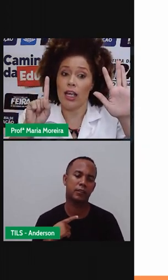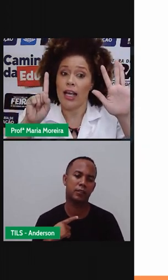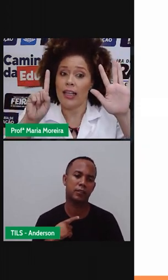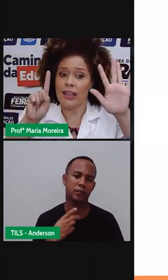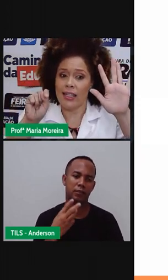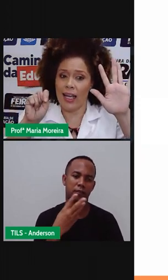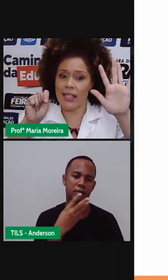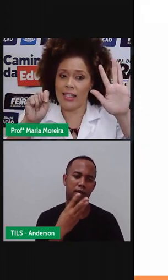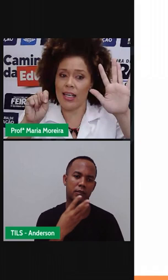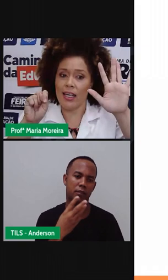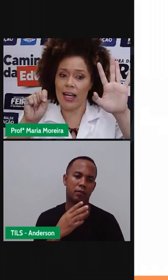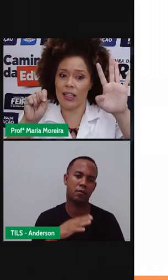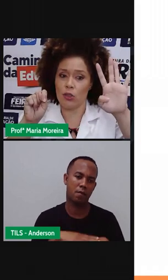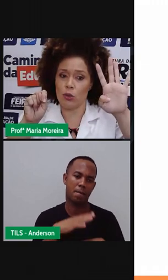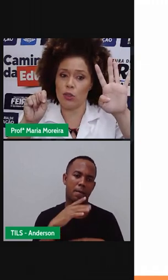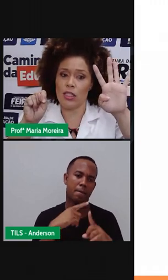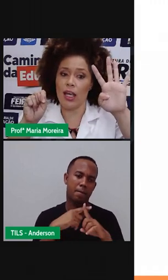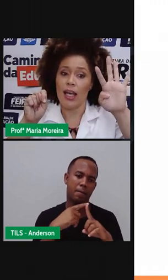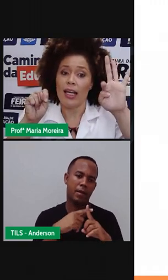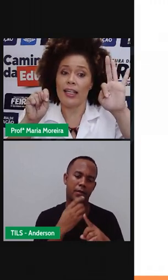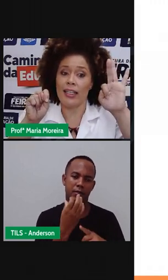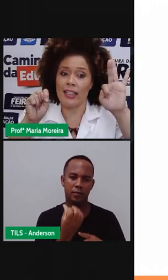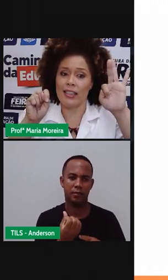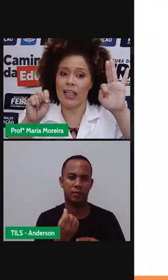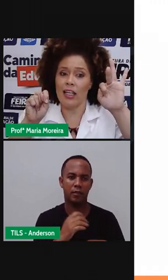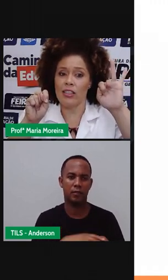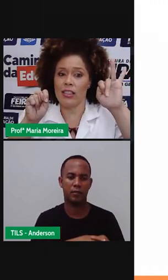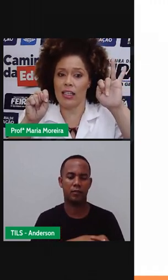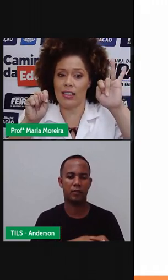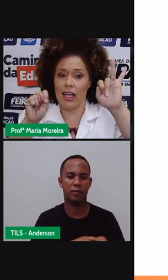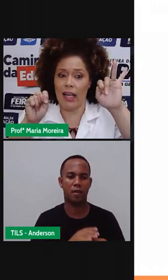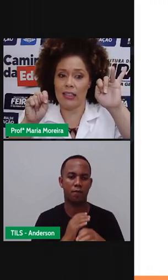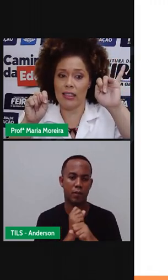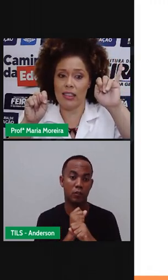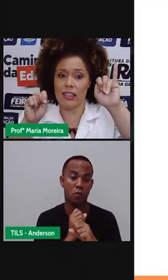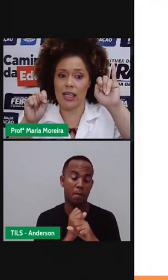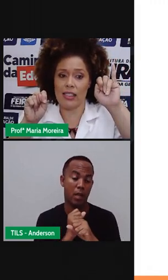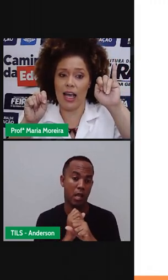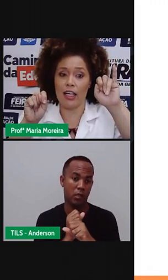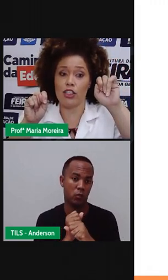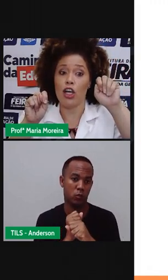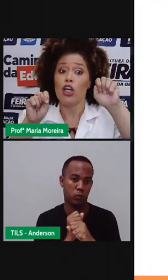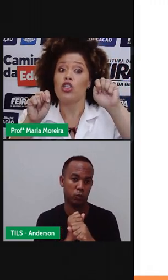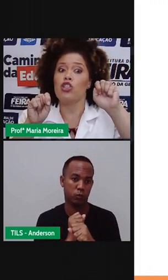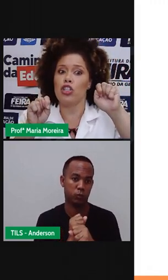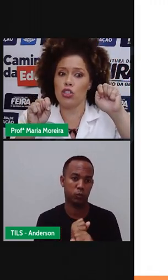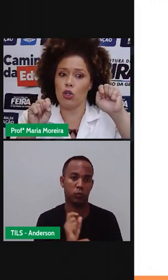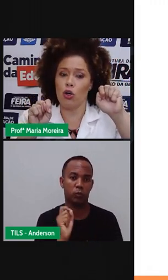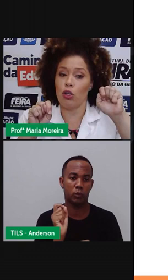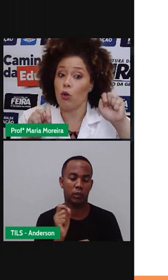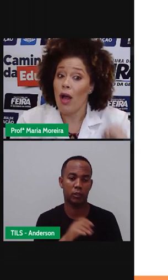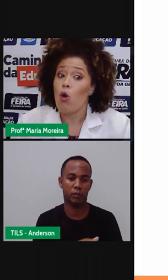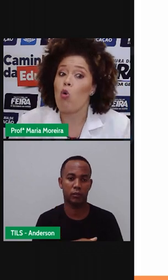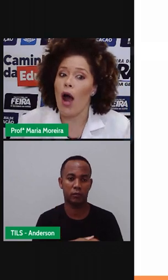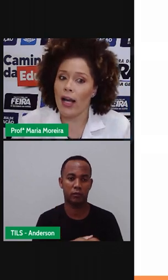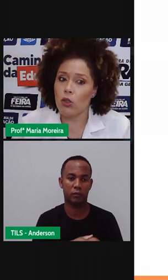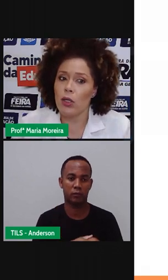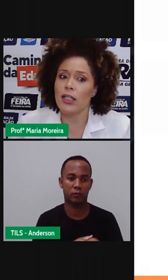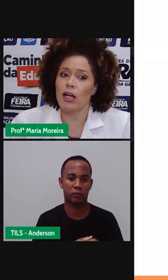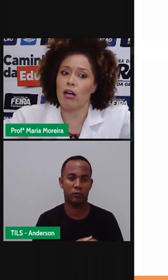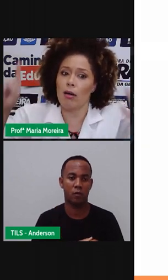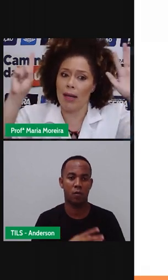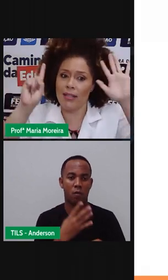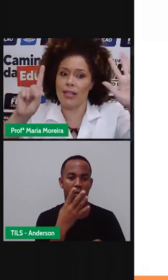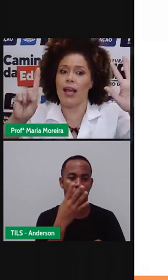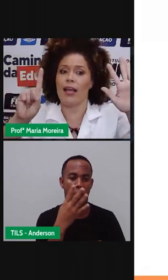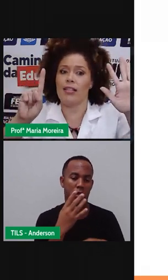doze, treze, quatorze, quinze, dezesseis, dezessete, dezoito. Quarto